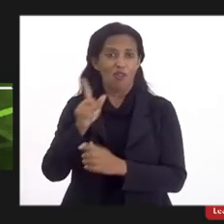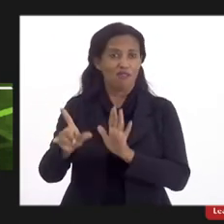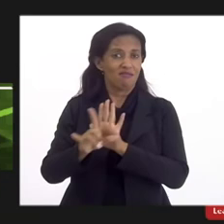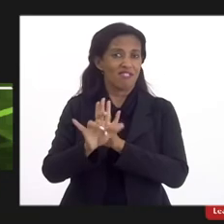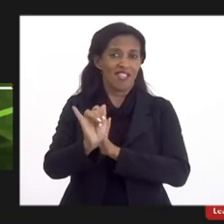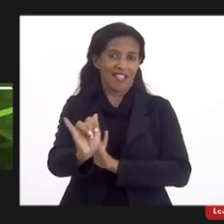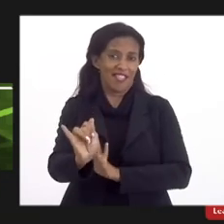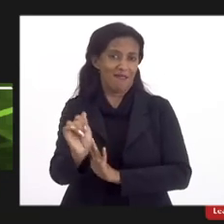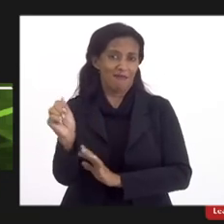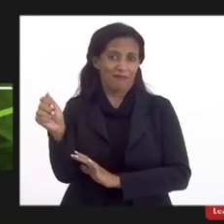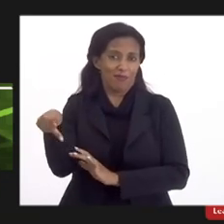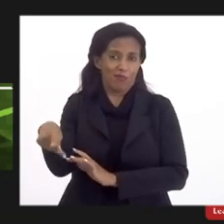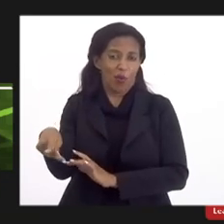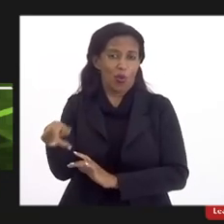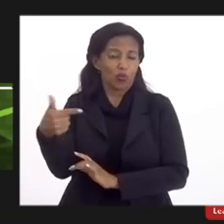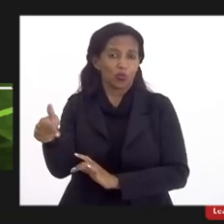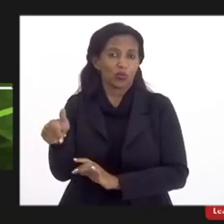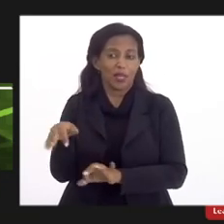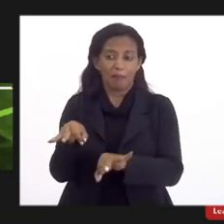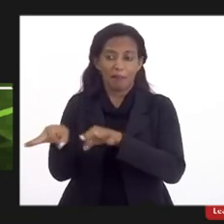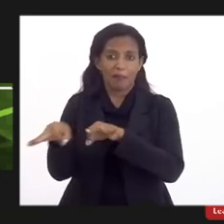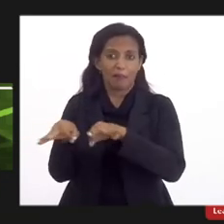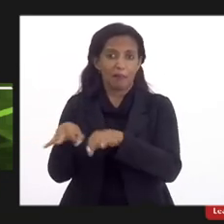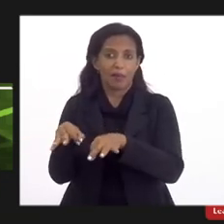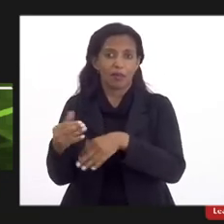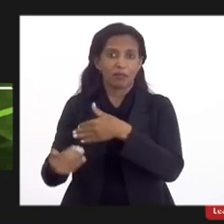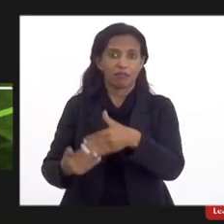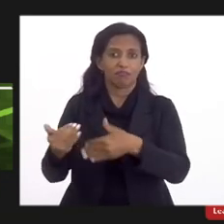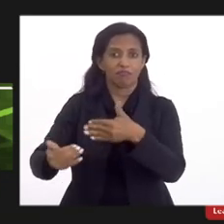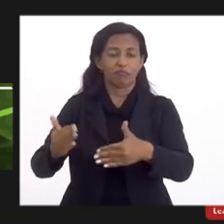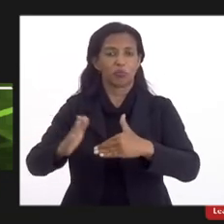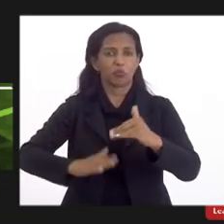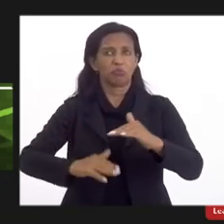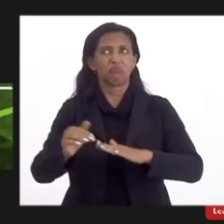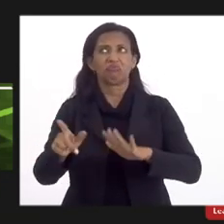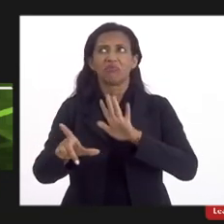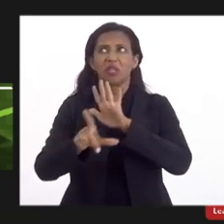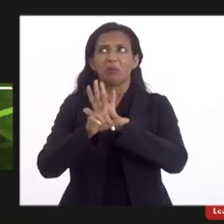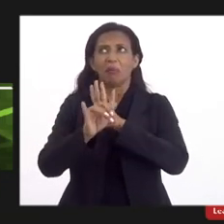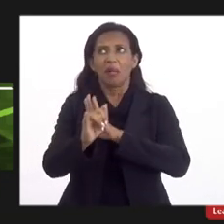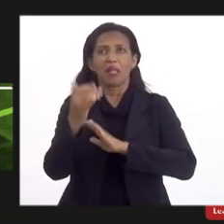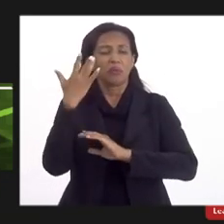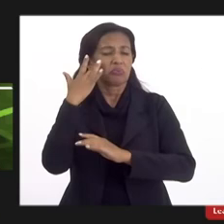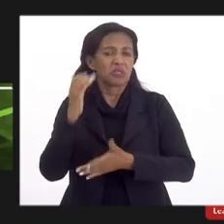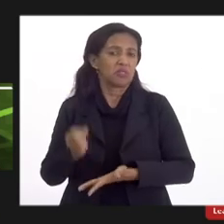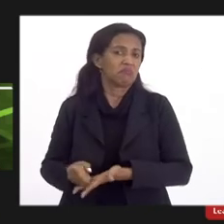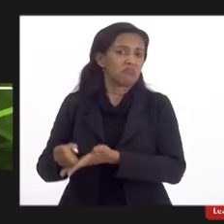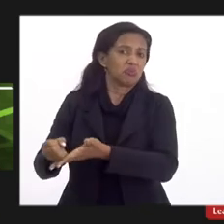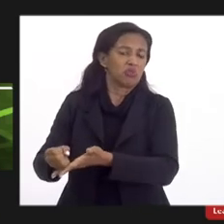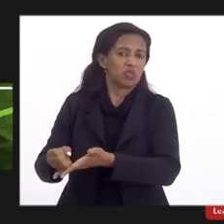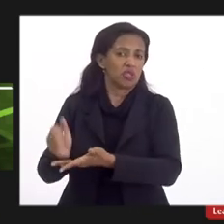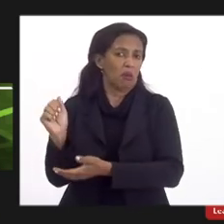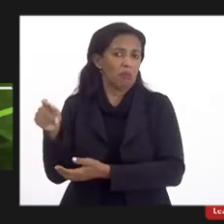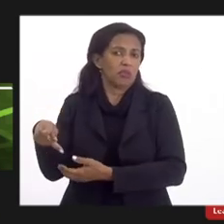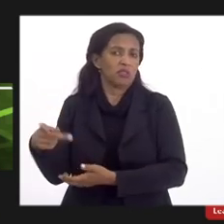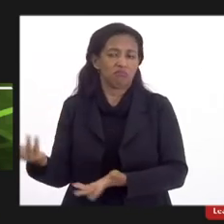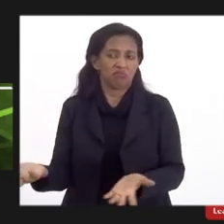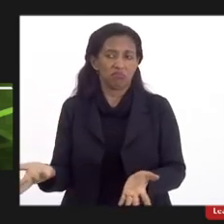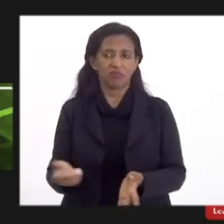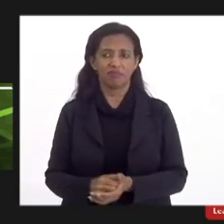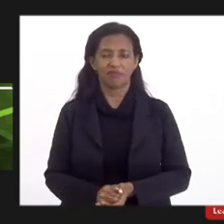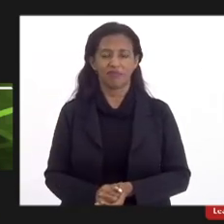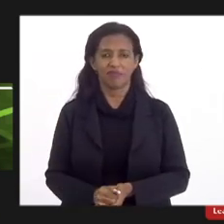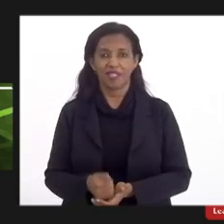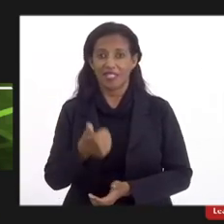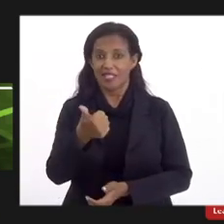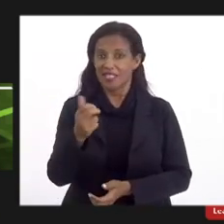pra aposentar não tem plano de cargos tem uma lei lá que eu não sei se sustenta uma aposentadoria e